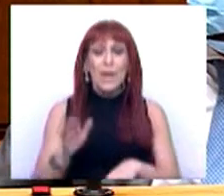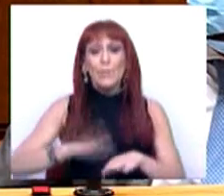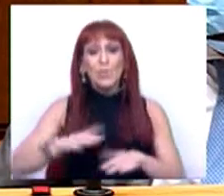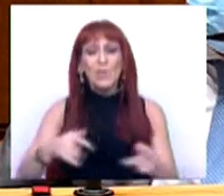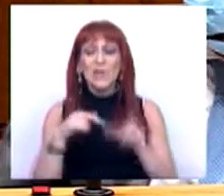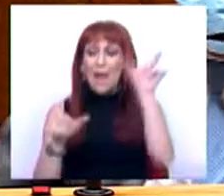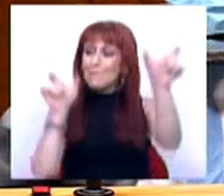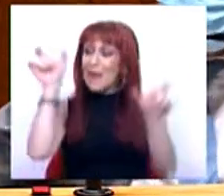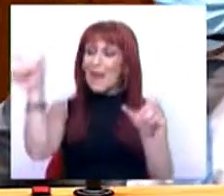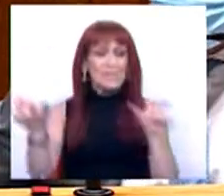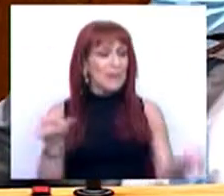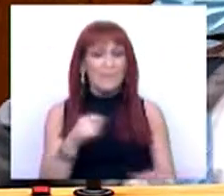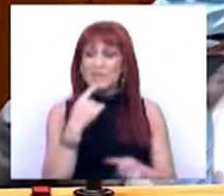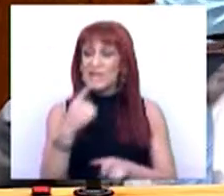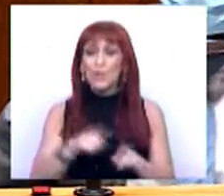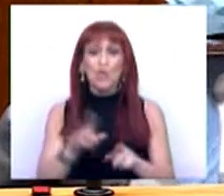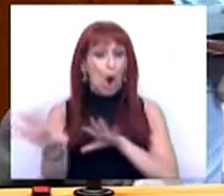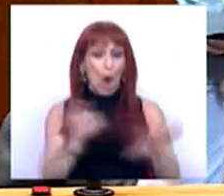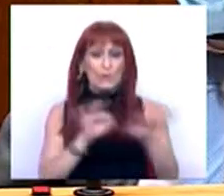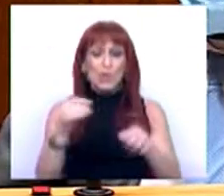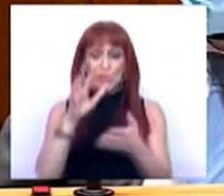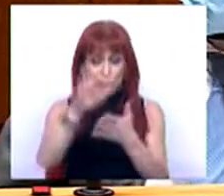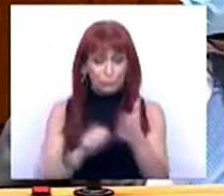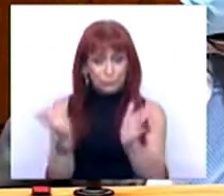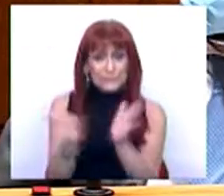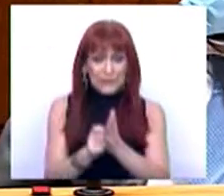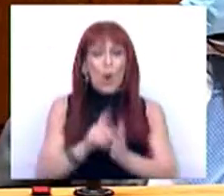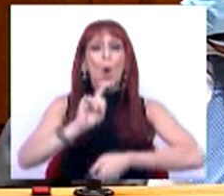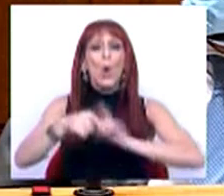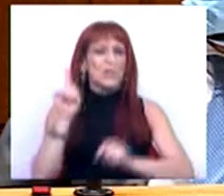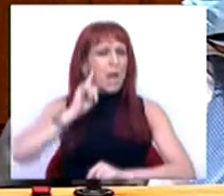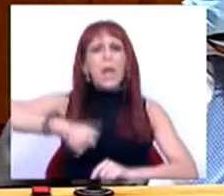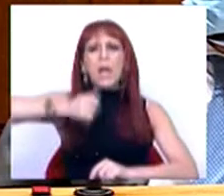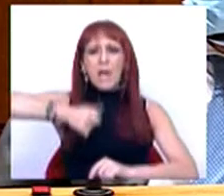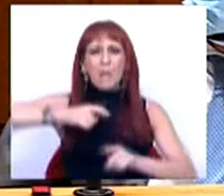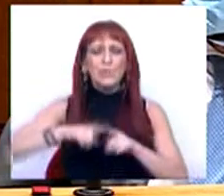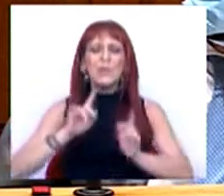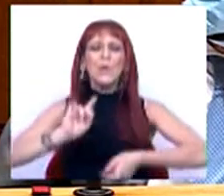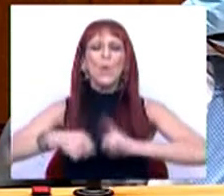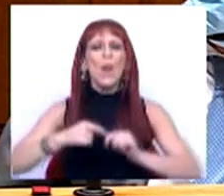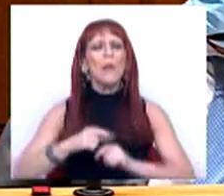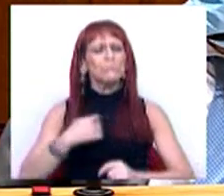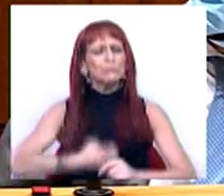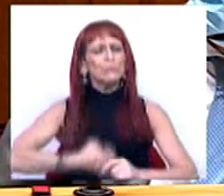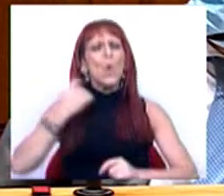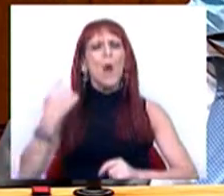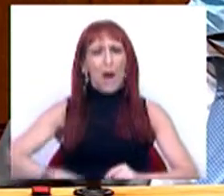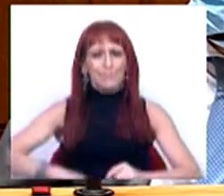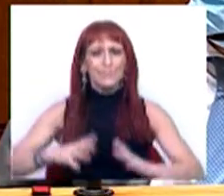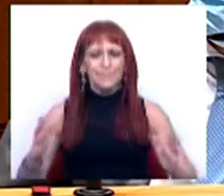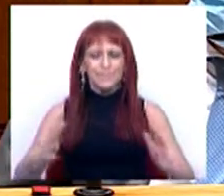isso que as palavras aqui ditas e as opções aqui vertidas são importantes e são significativas.